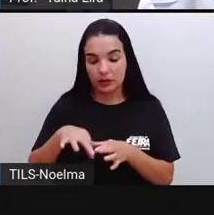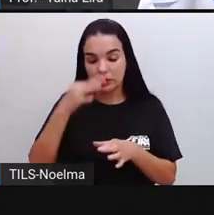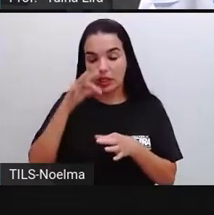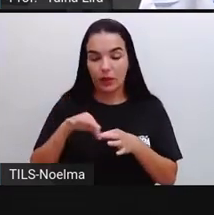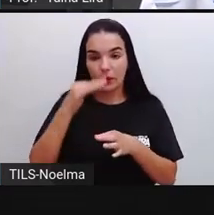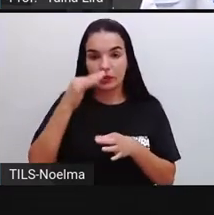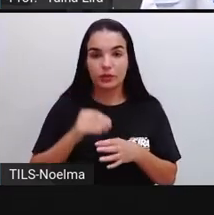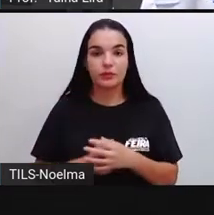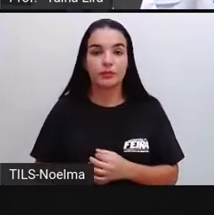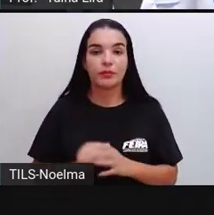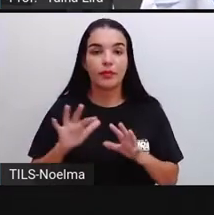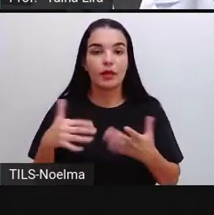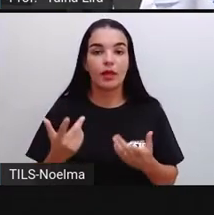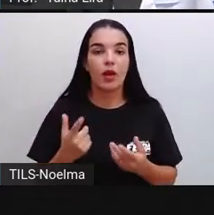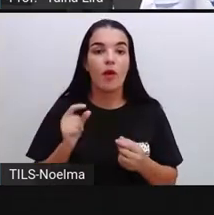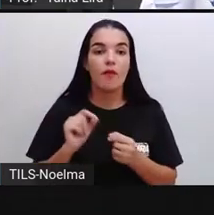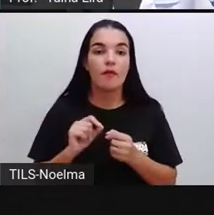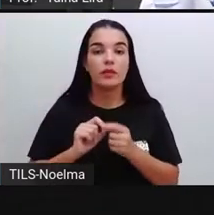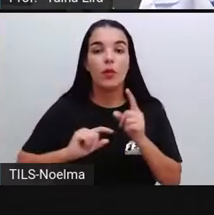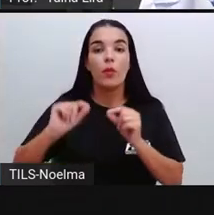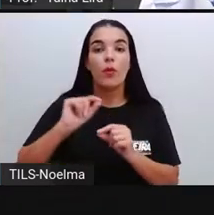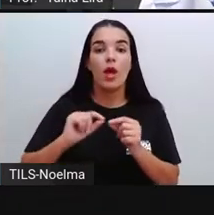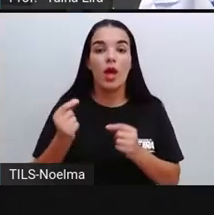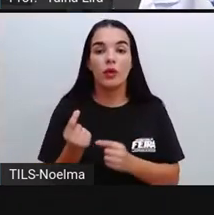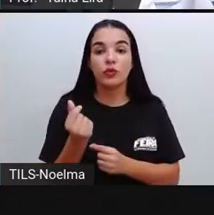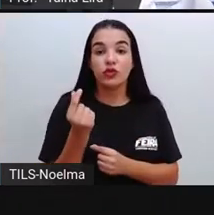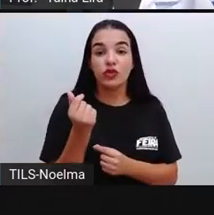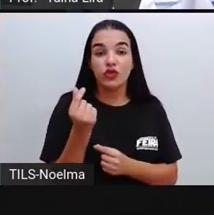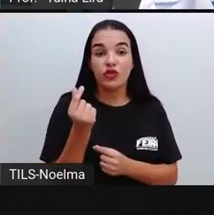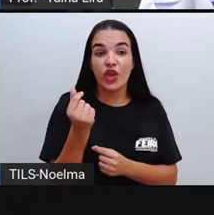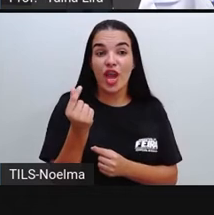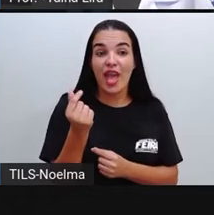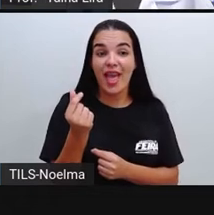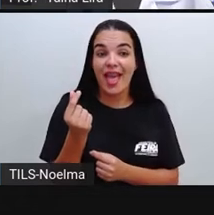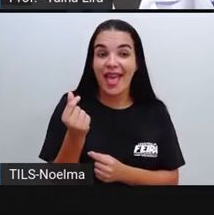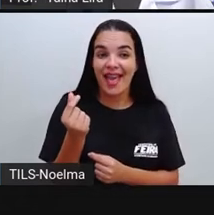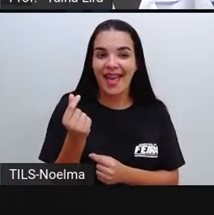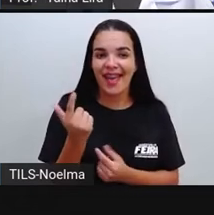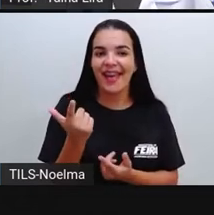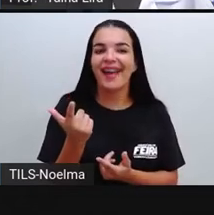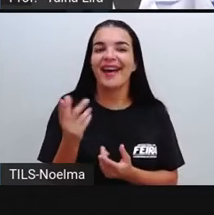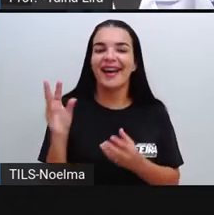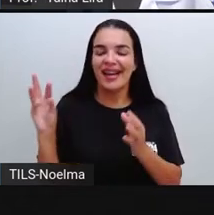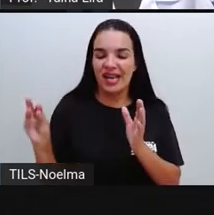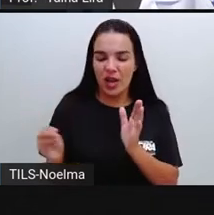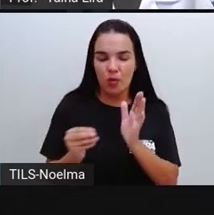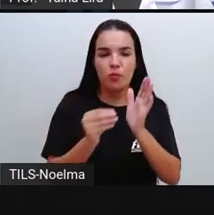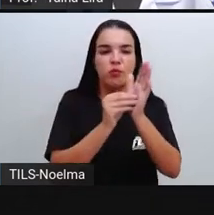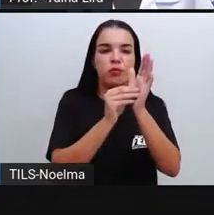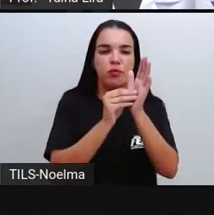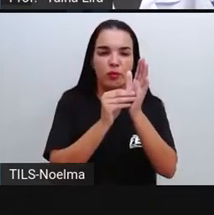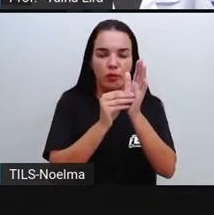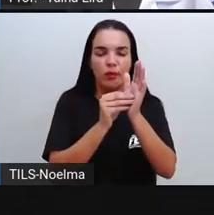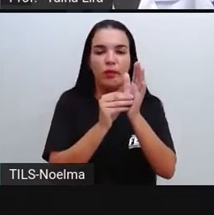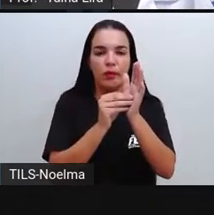a gente vai usar ali, olha lá, o nosso dinheirinho, tá? Pra fazer a composição dos